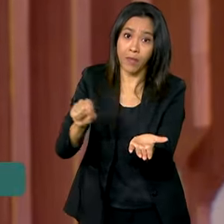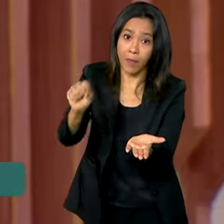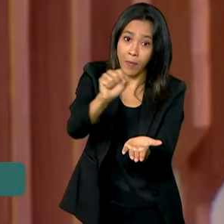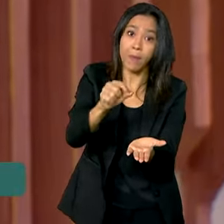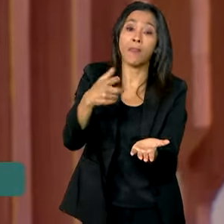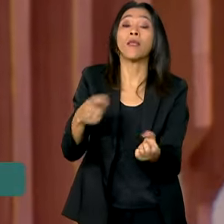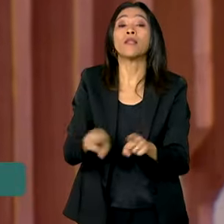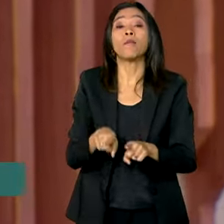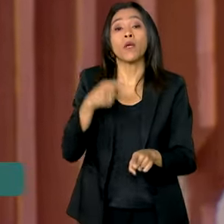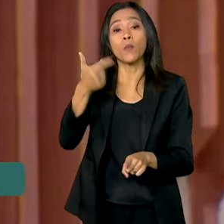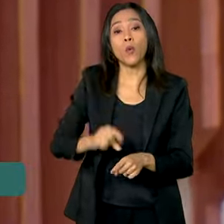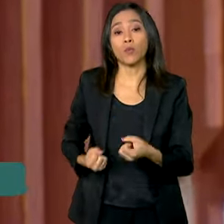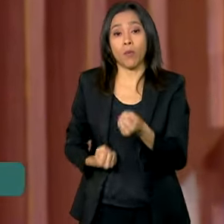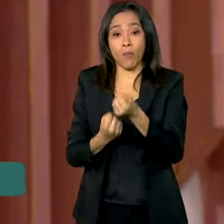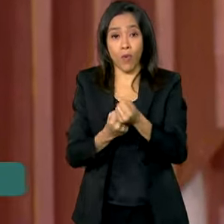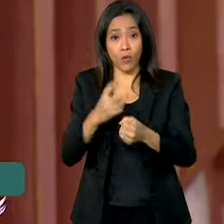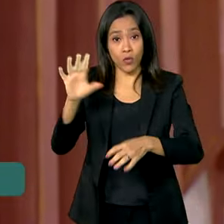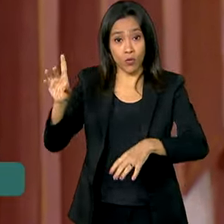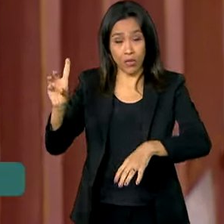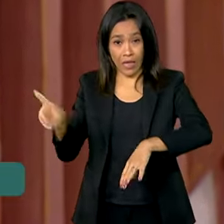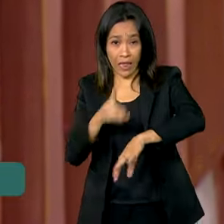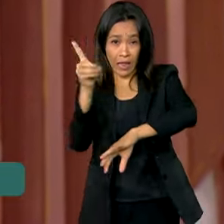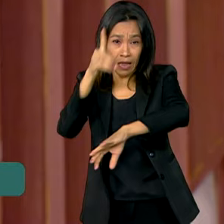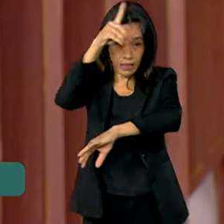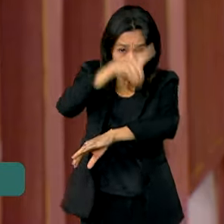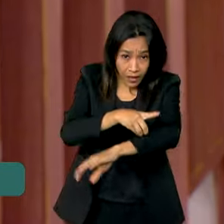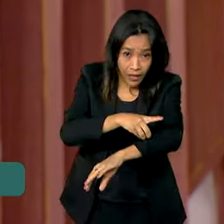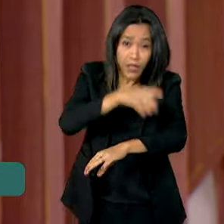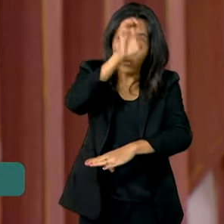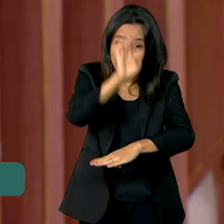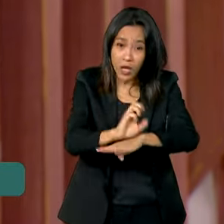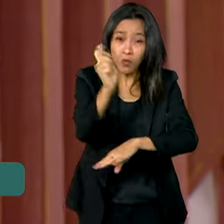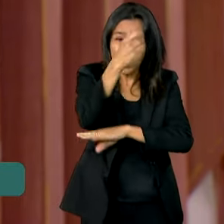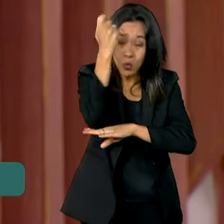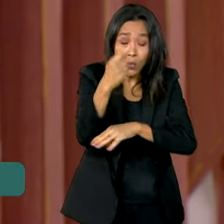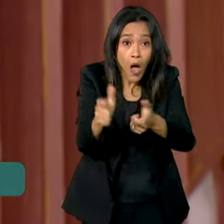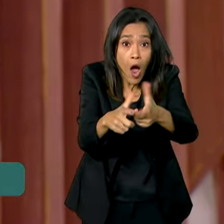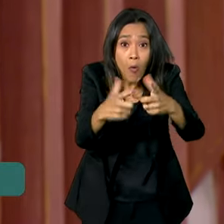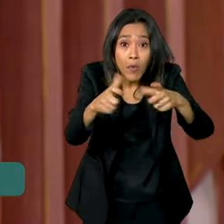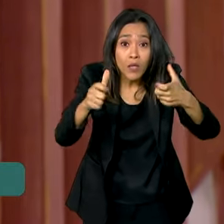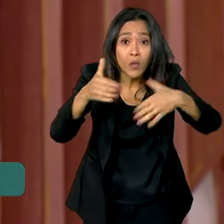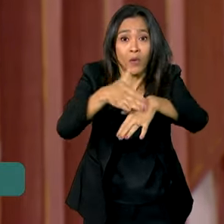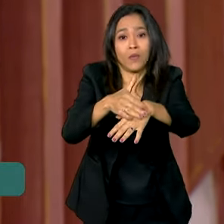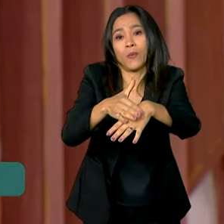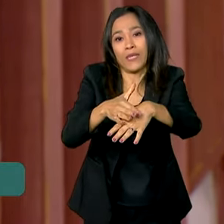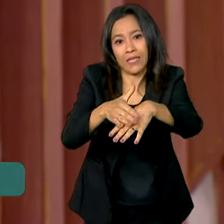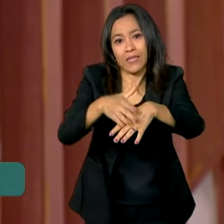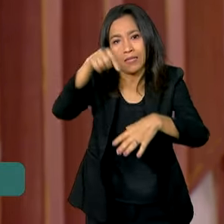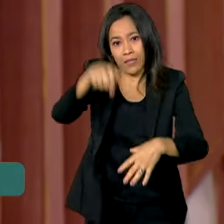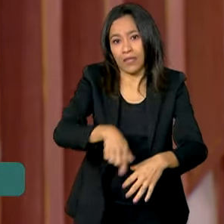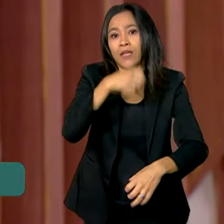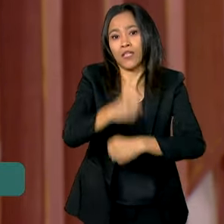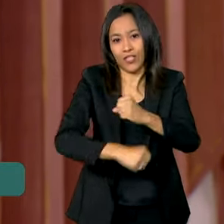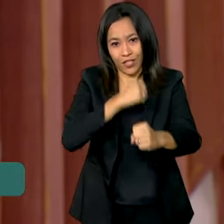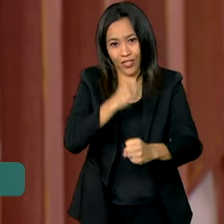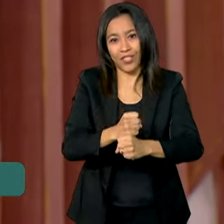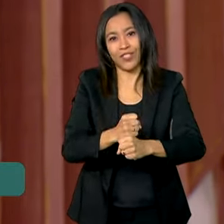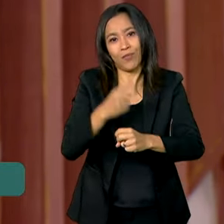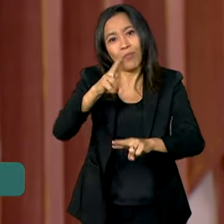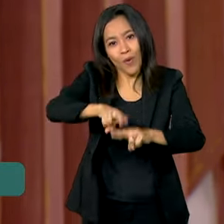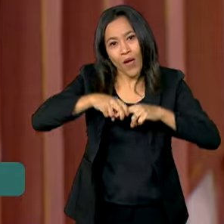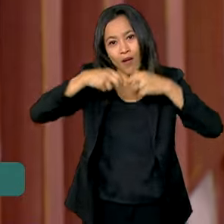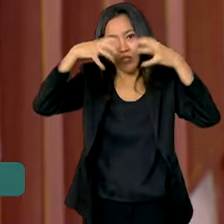reforço no combate à dengue, uma vez que o Rio Grande do Sul teve um grande aumento nos casos da doença esse ano após as